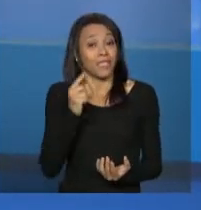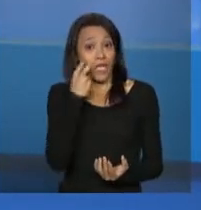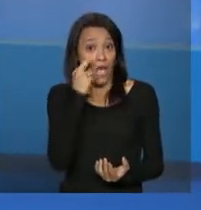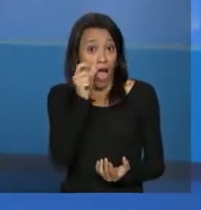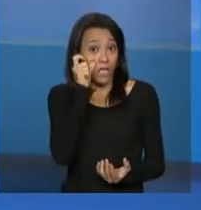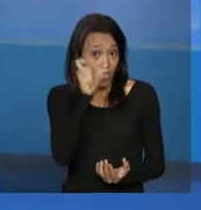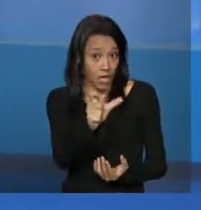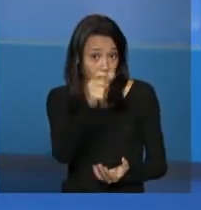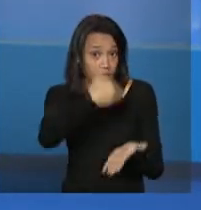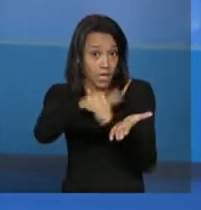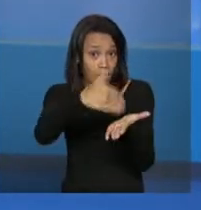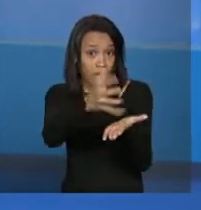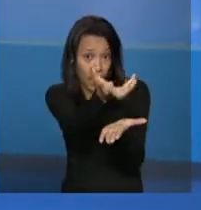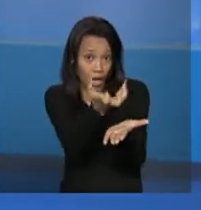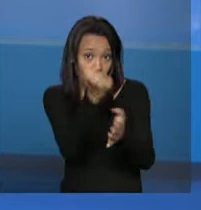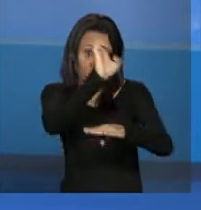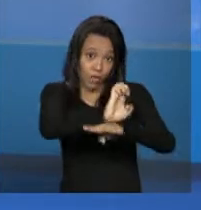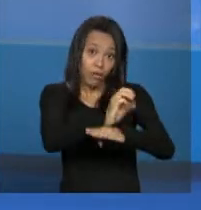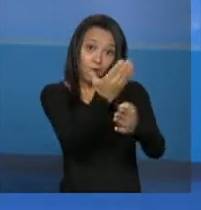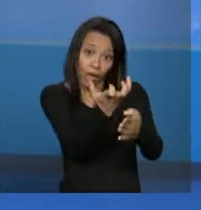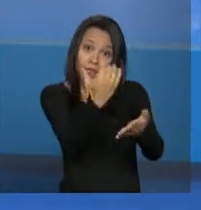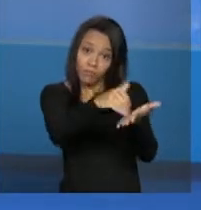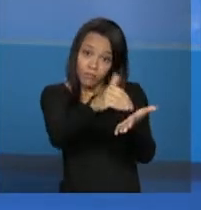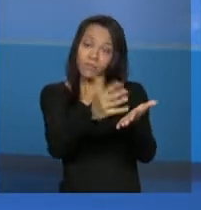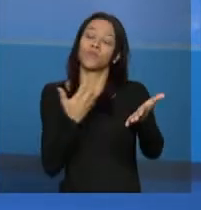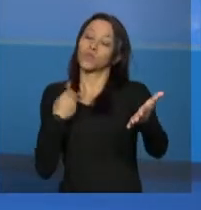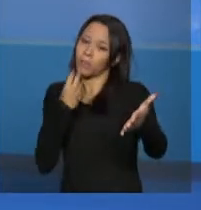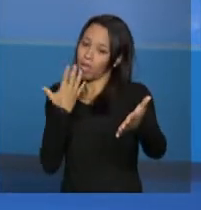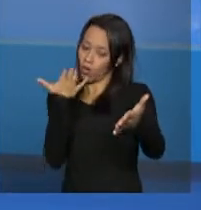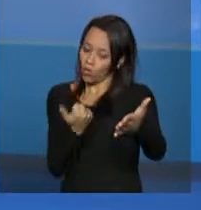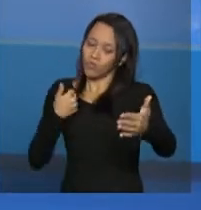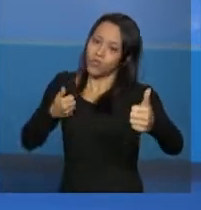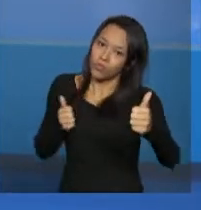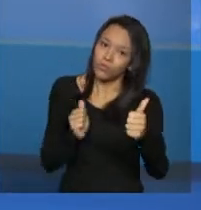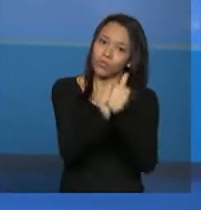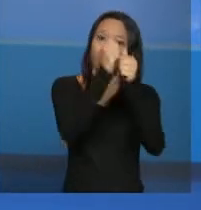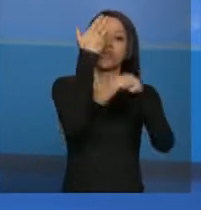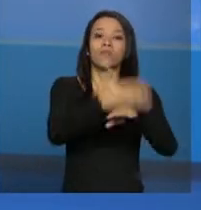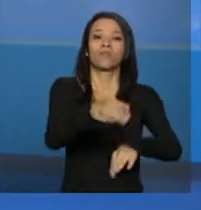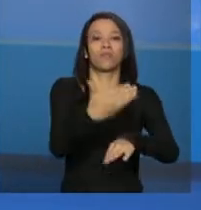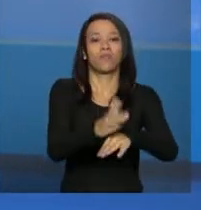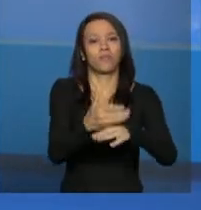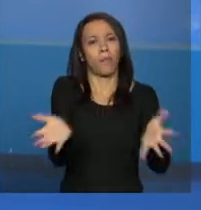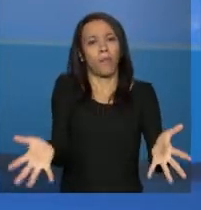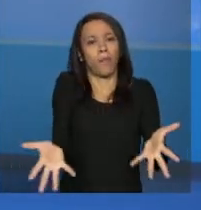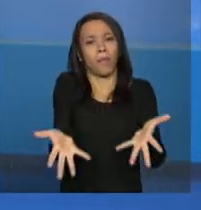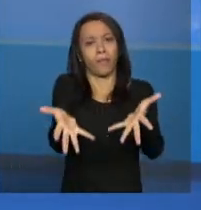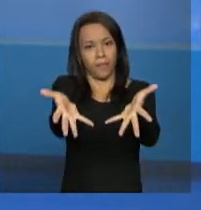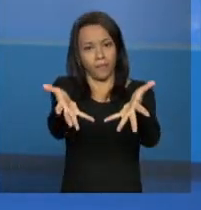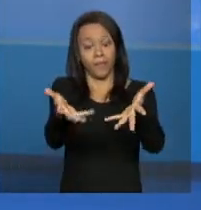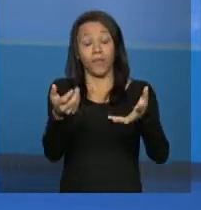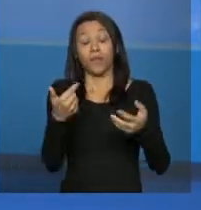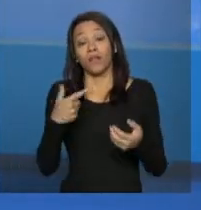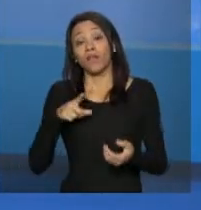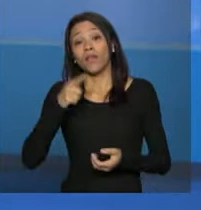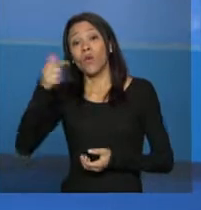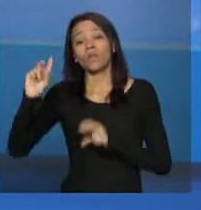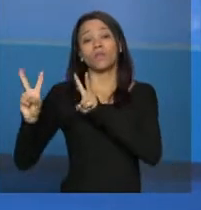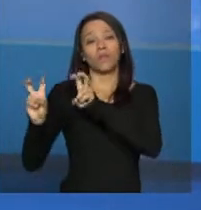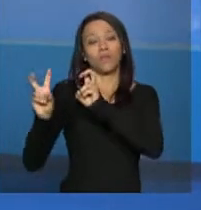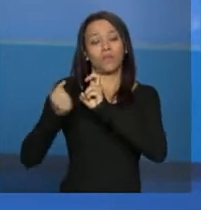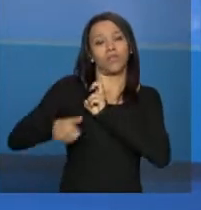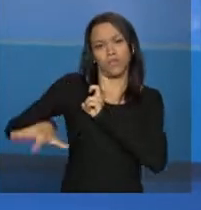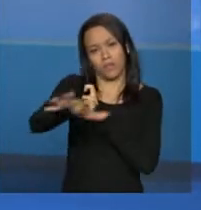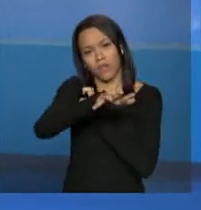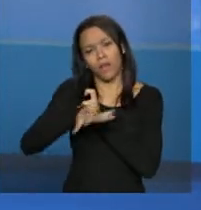contato conosco que vemos a viabilidade também em muitos eventos que participamos tratando mais de temas gerais da